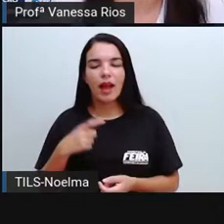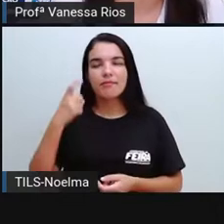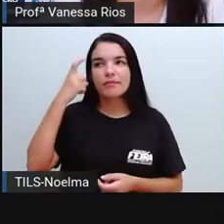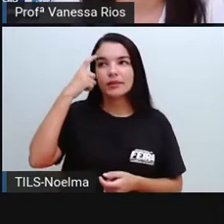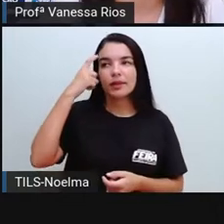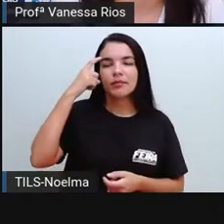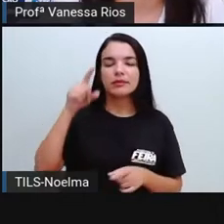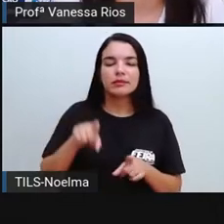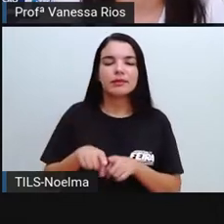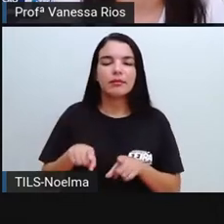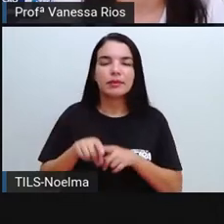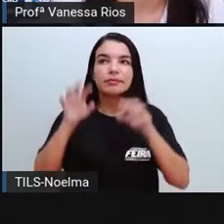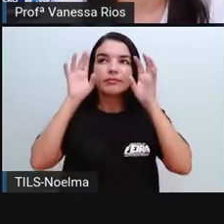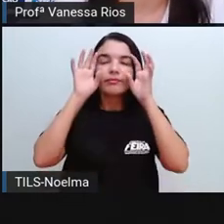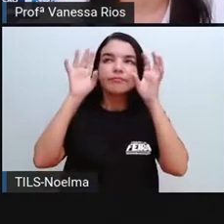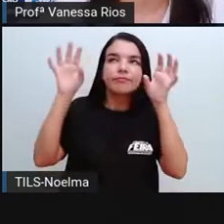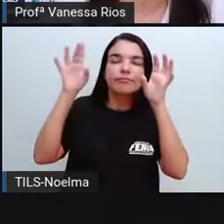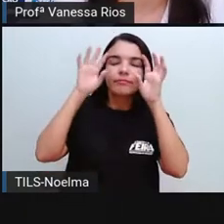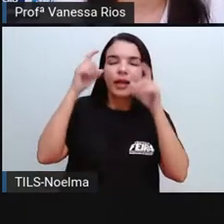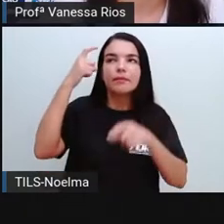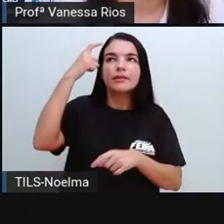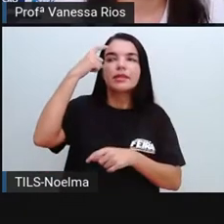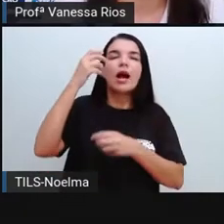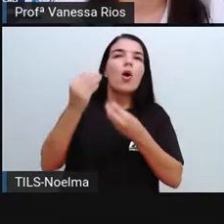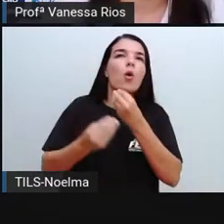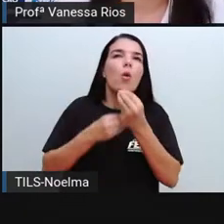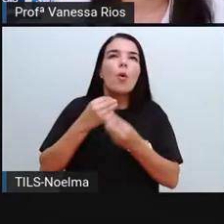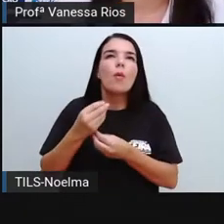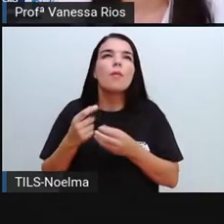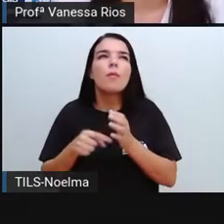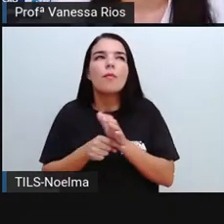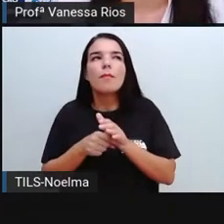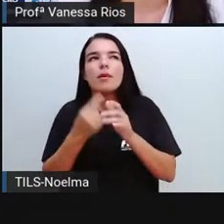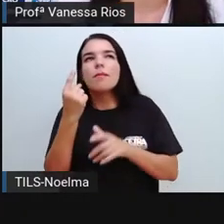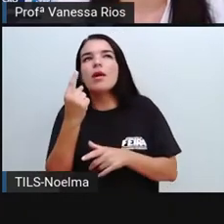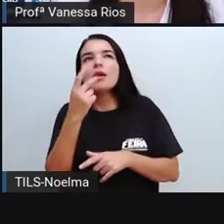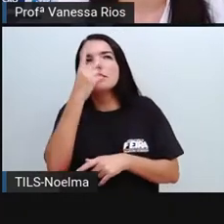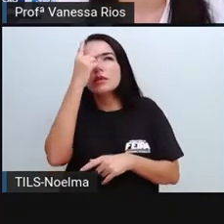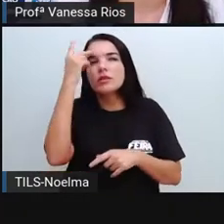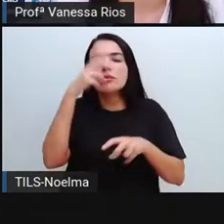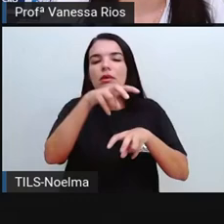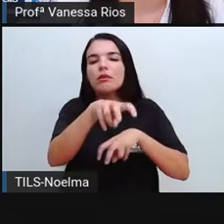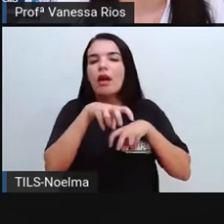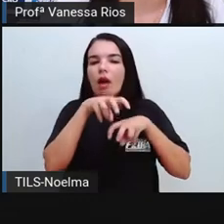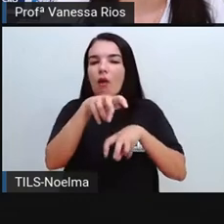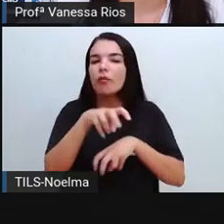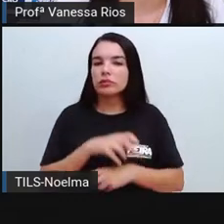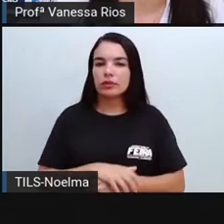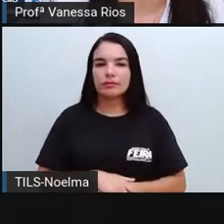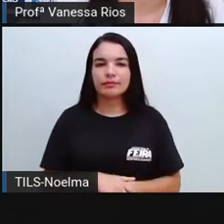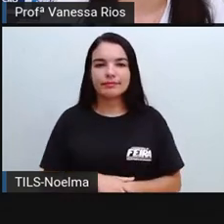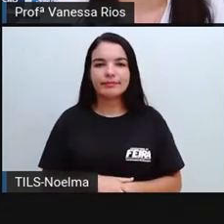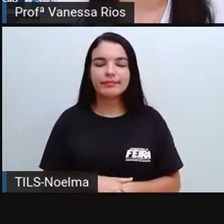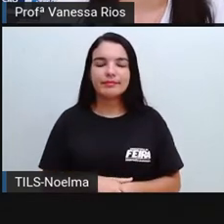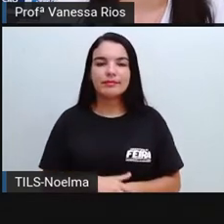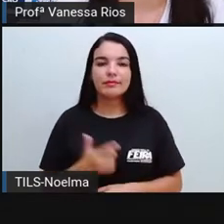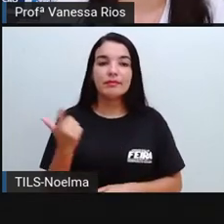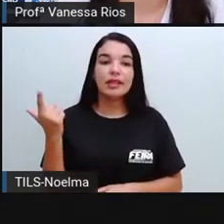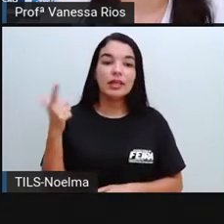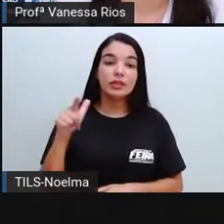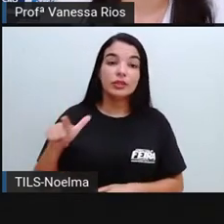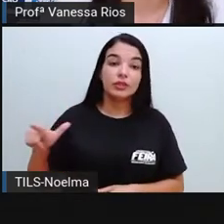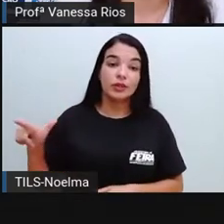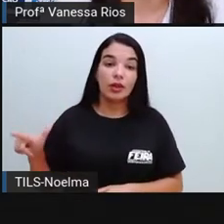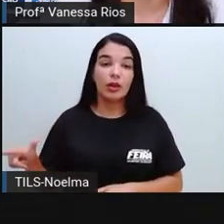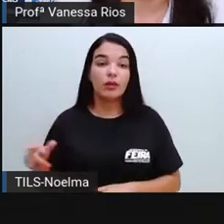reflexões que nós podemos ter ao pensarmos aí nos primeiros agricultores. E aí a PRO